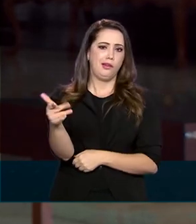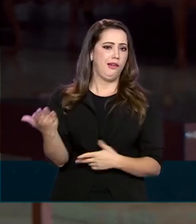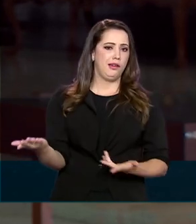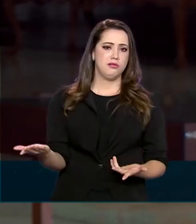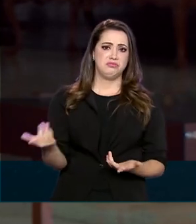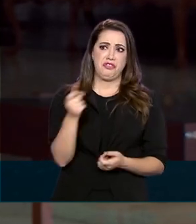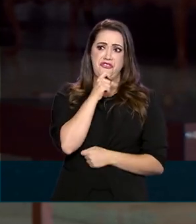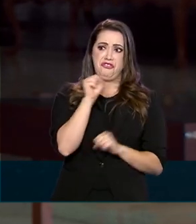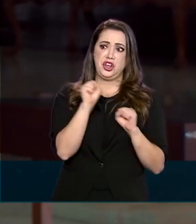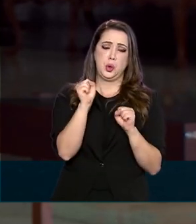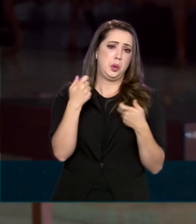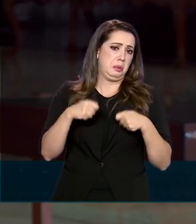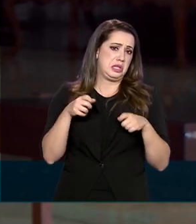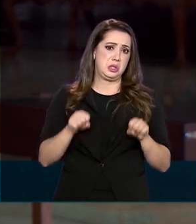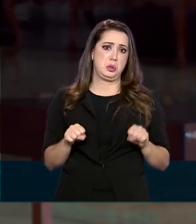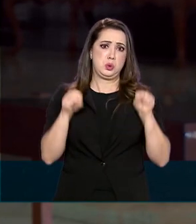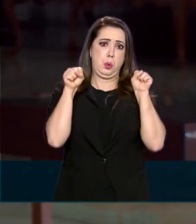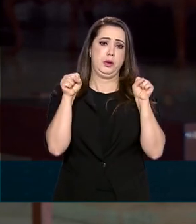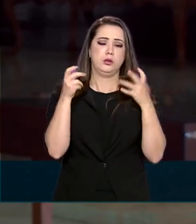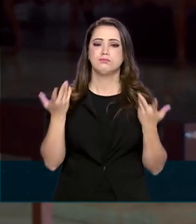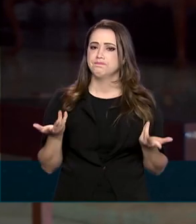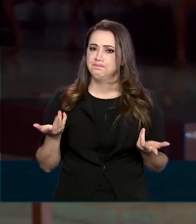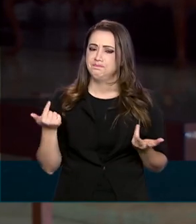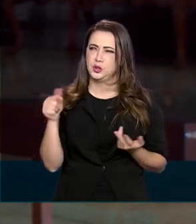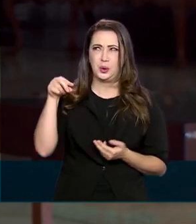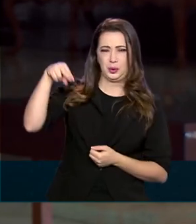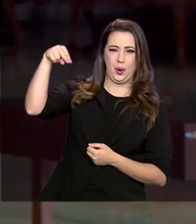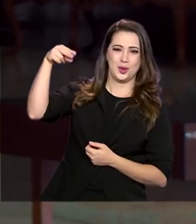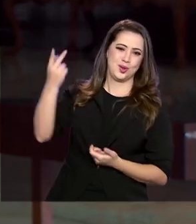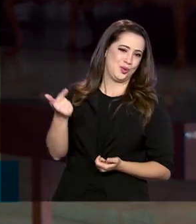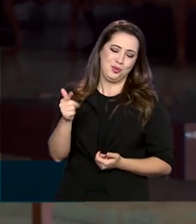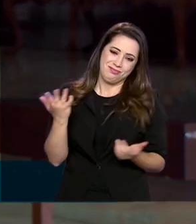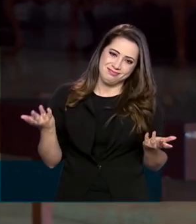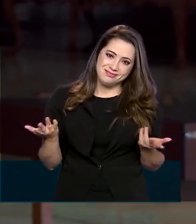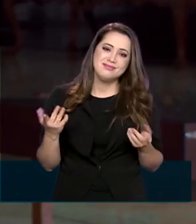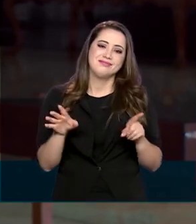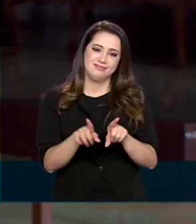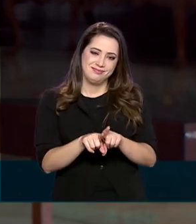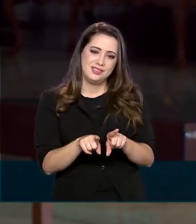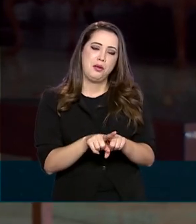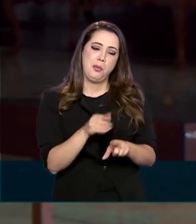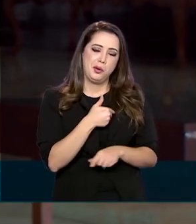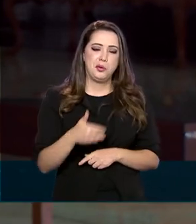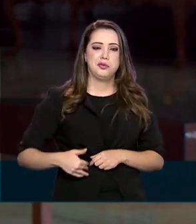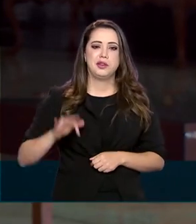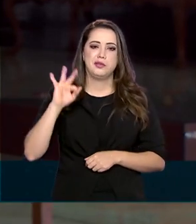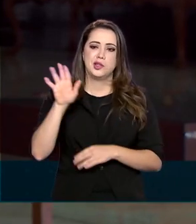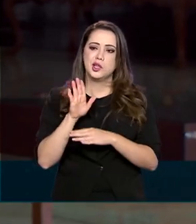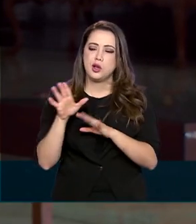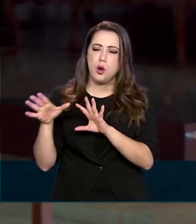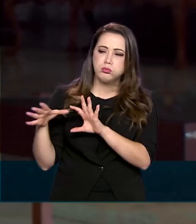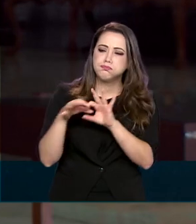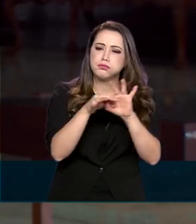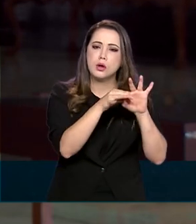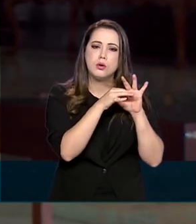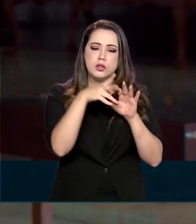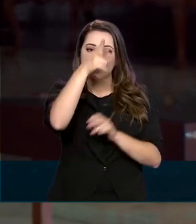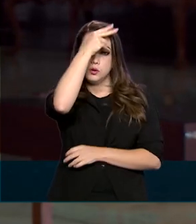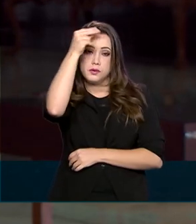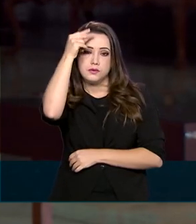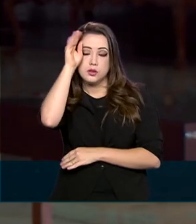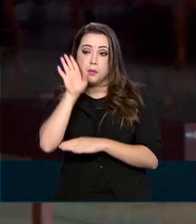atingidas por um frio tão intenso. E olha, o governo federal também se articulou com as prefeituras para garantir